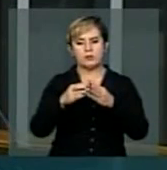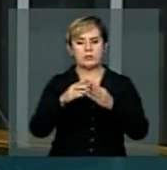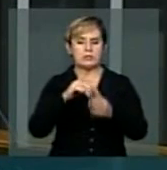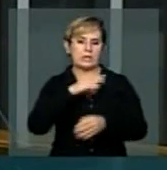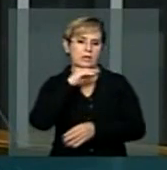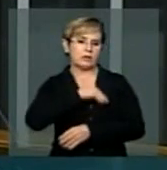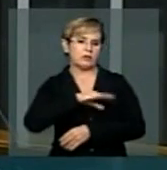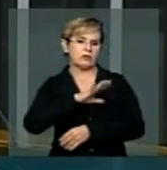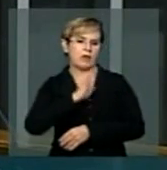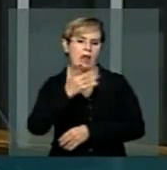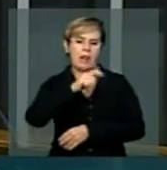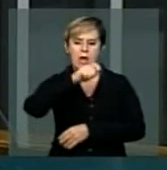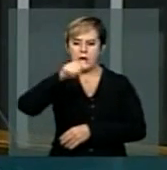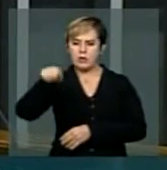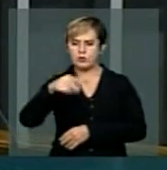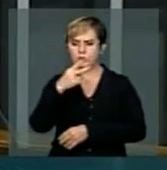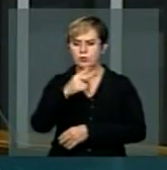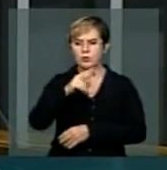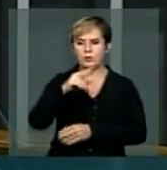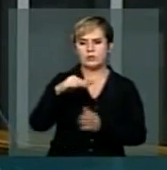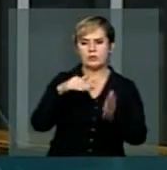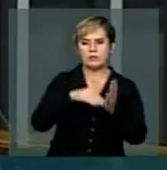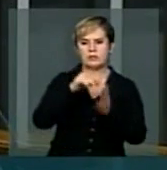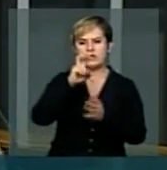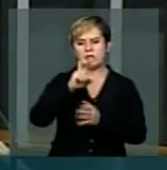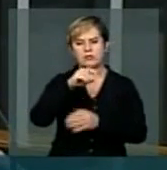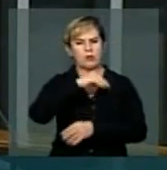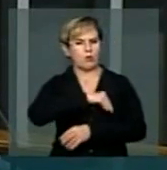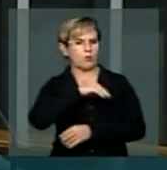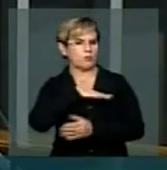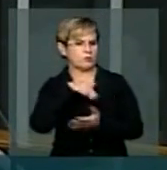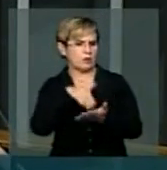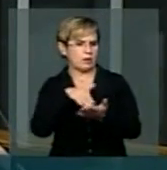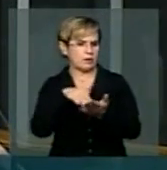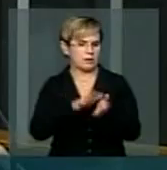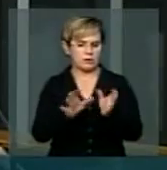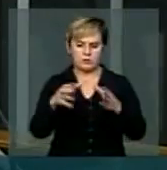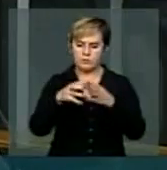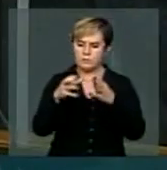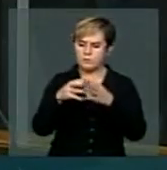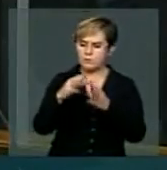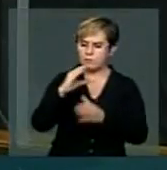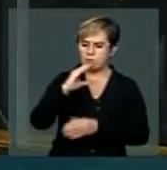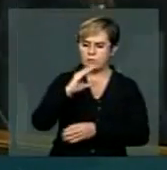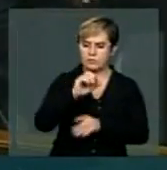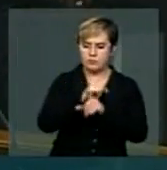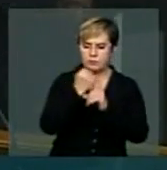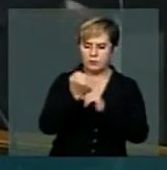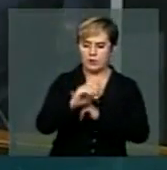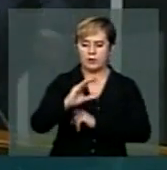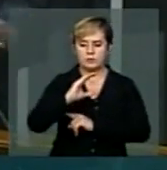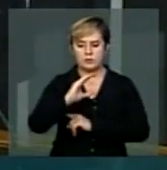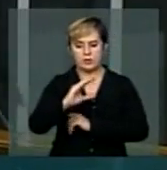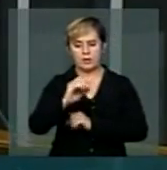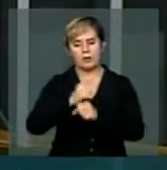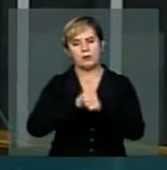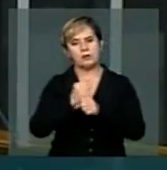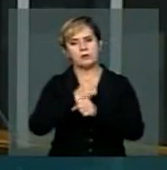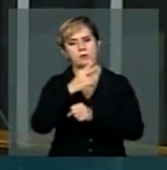,5 e 5 salários mínimos. A classe C, de 2005 a 2011,